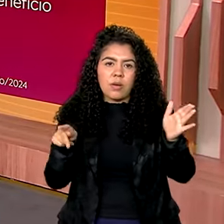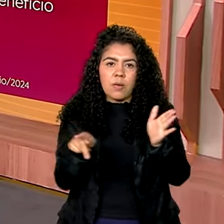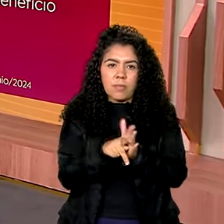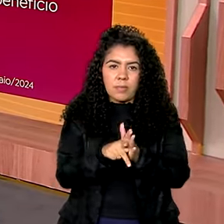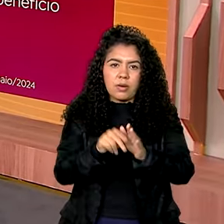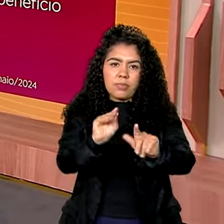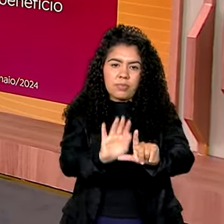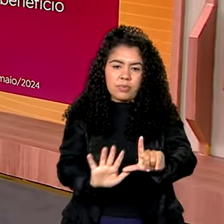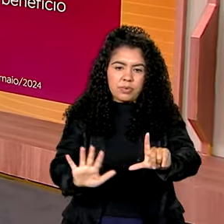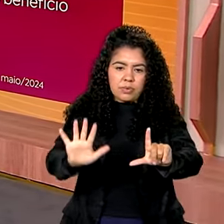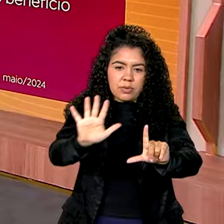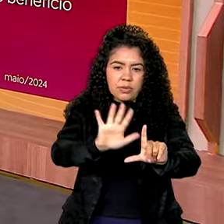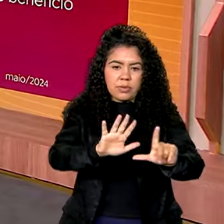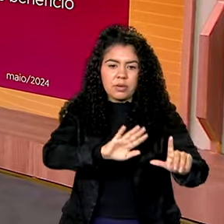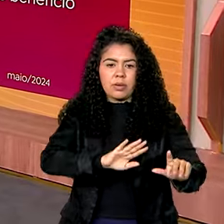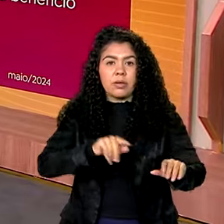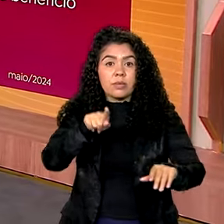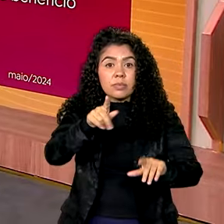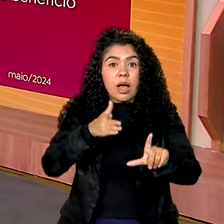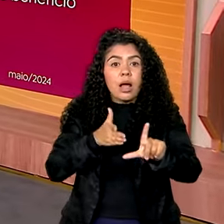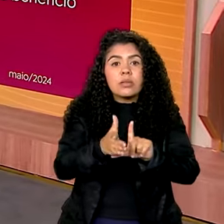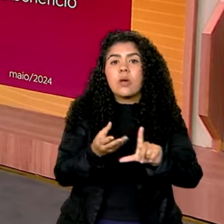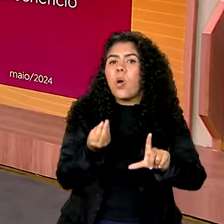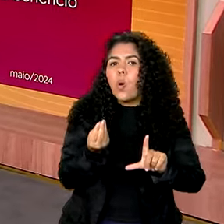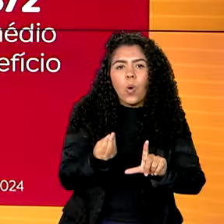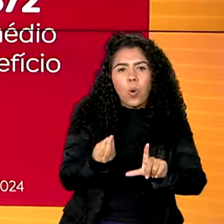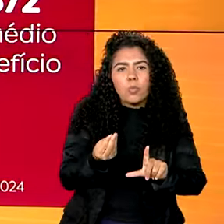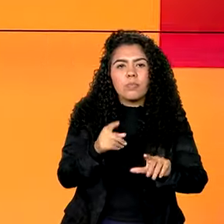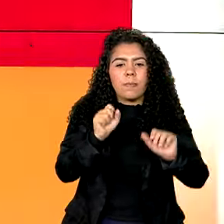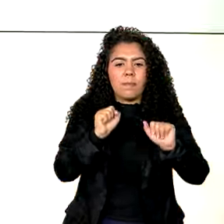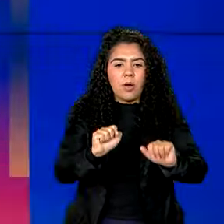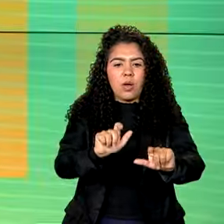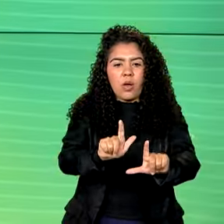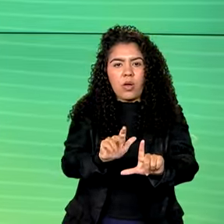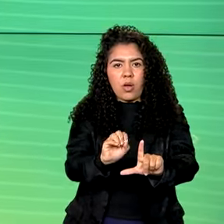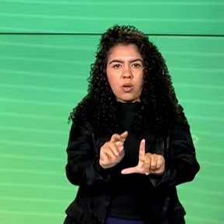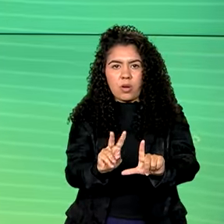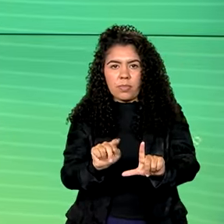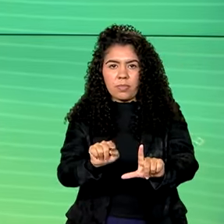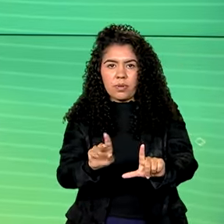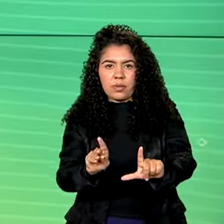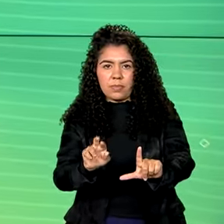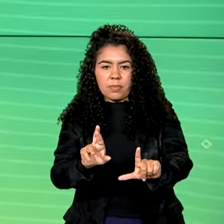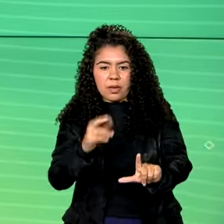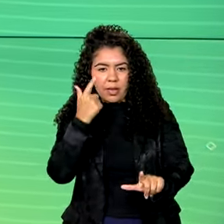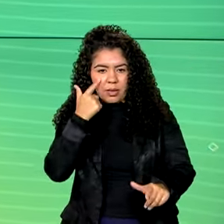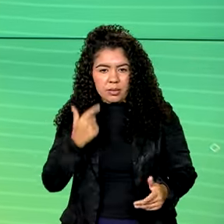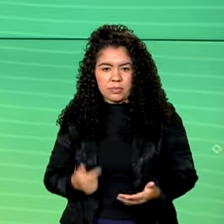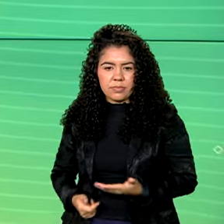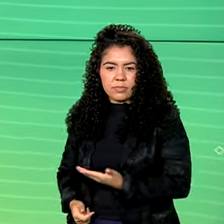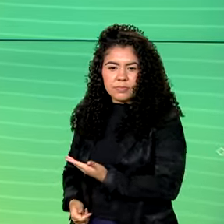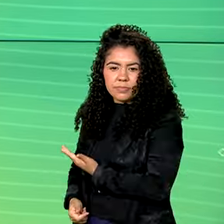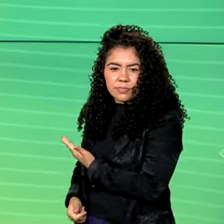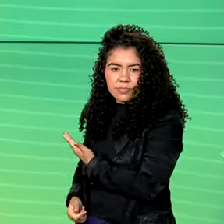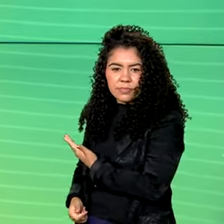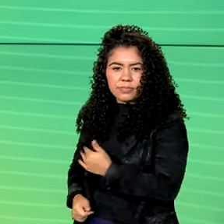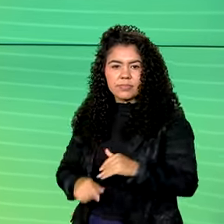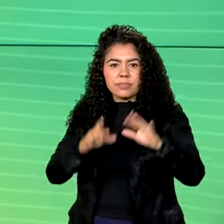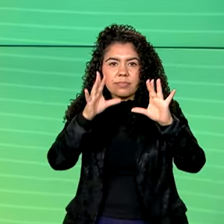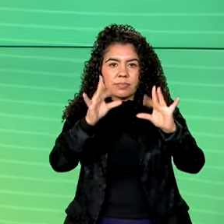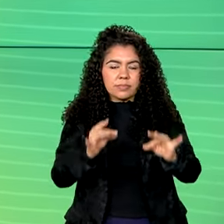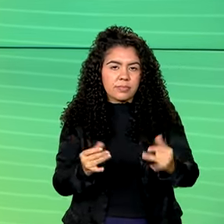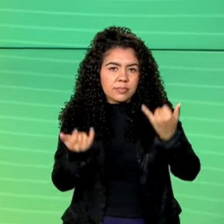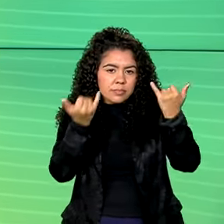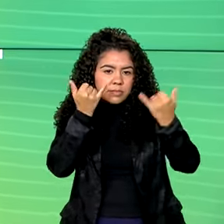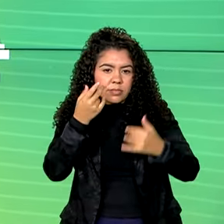Comunica.br. E para acessar, é só você ir no gov.br barra Comunica.br para saber mais sobre o